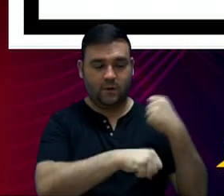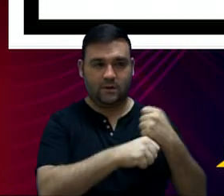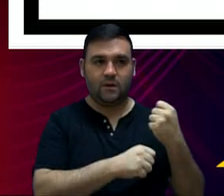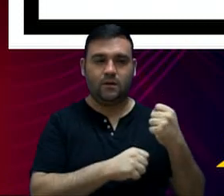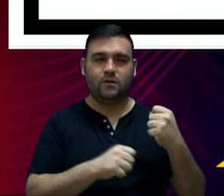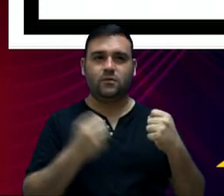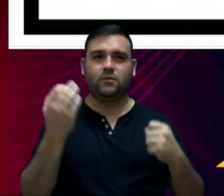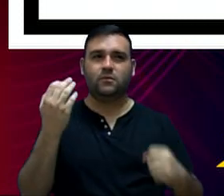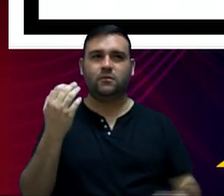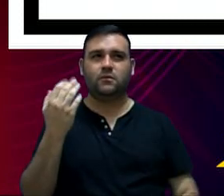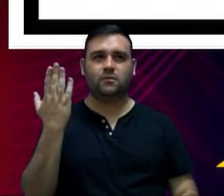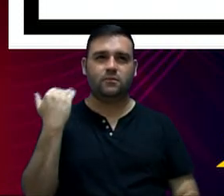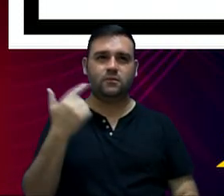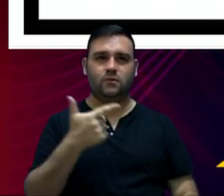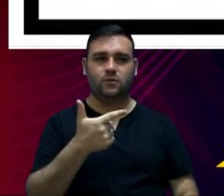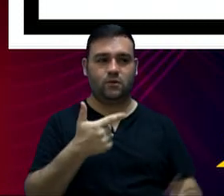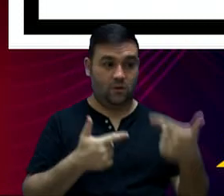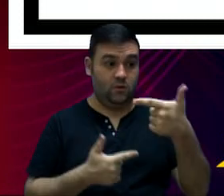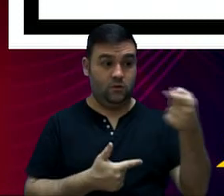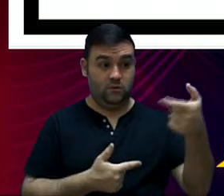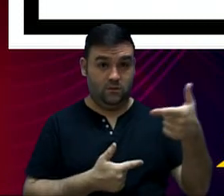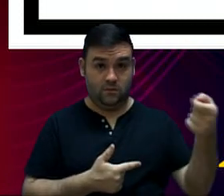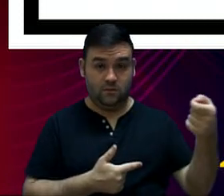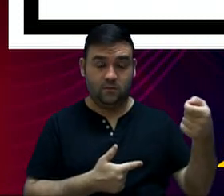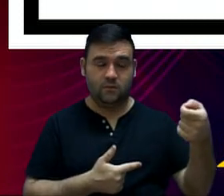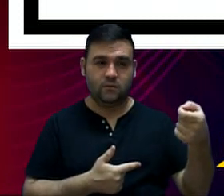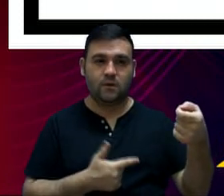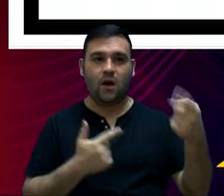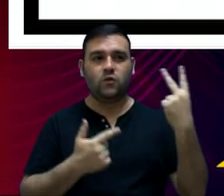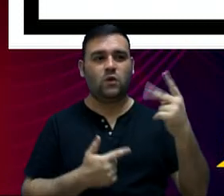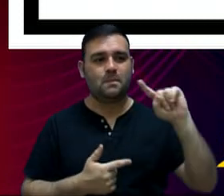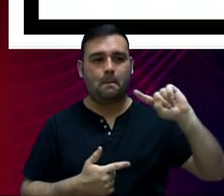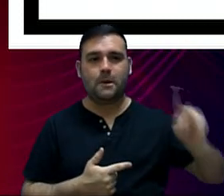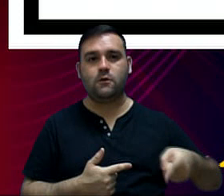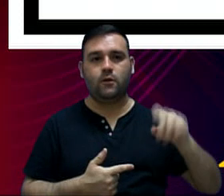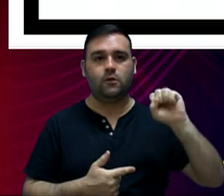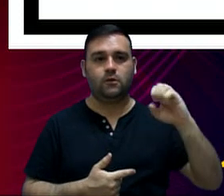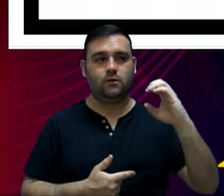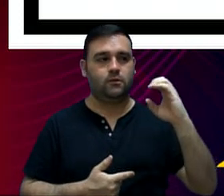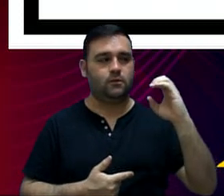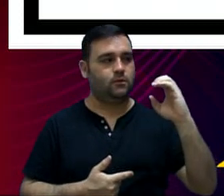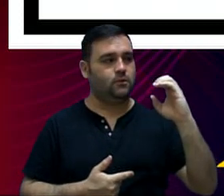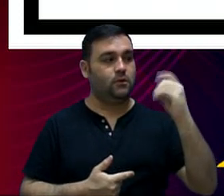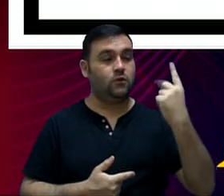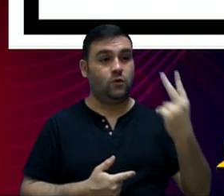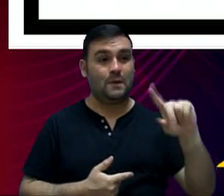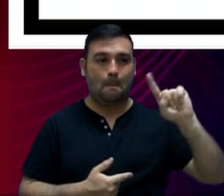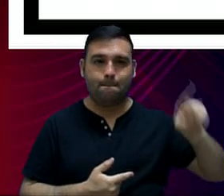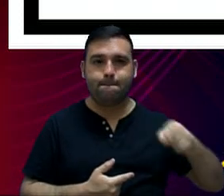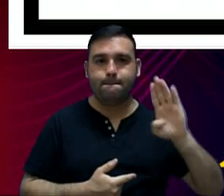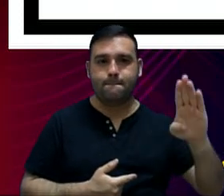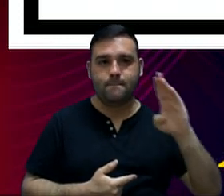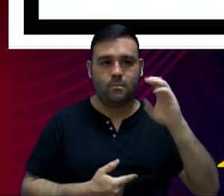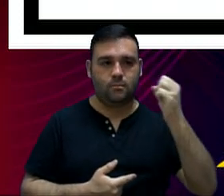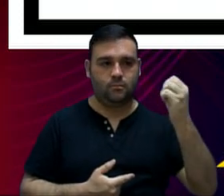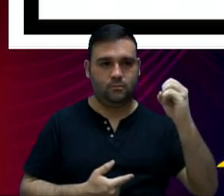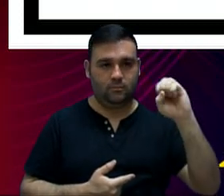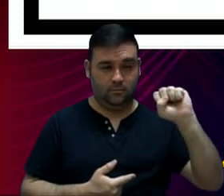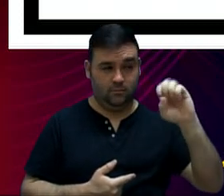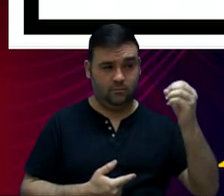de 2020, representou R$ 2,806